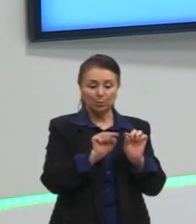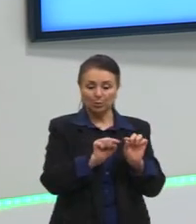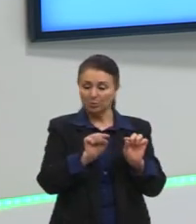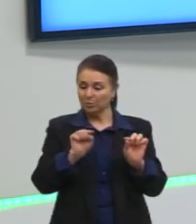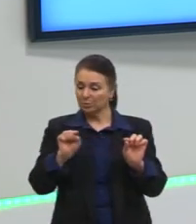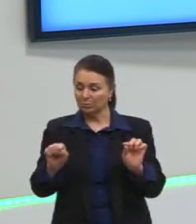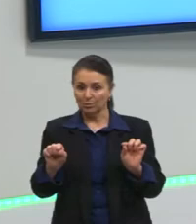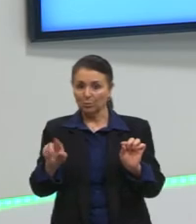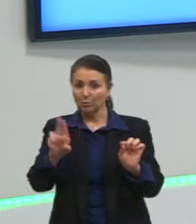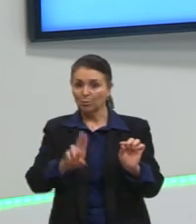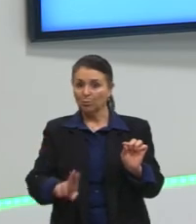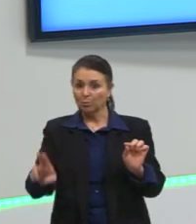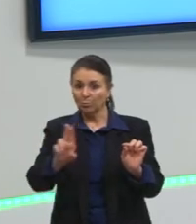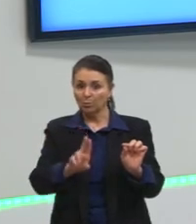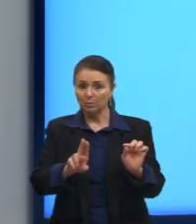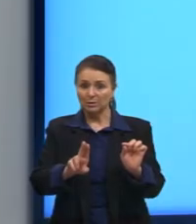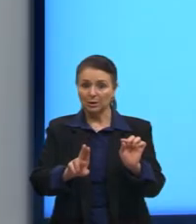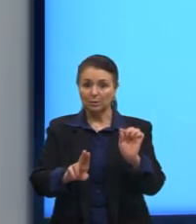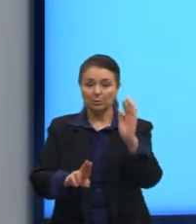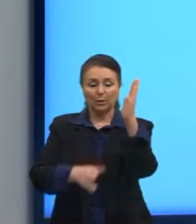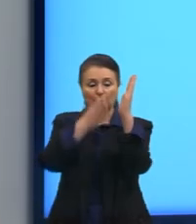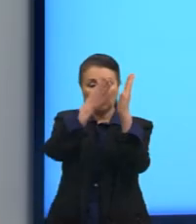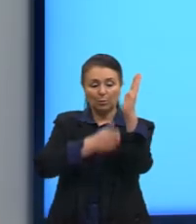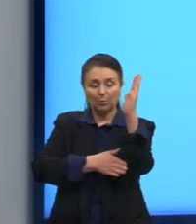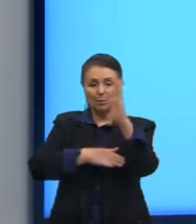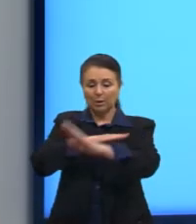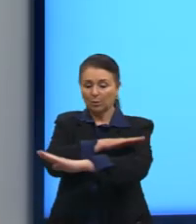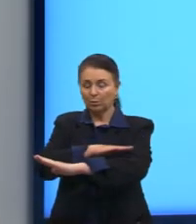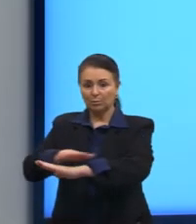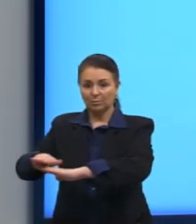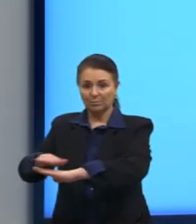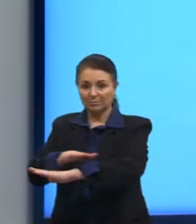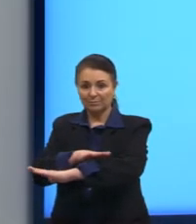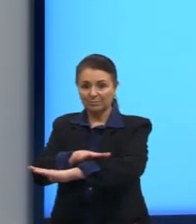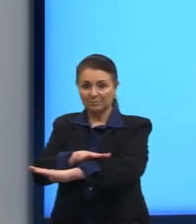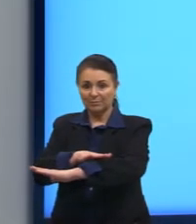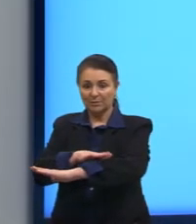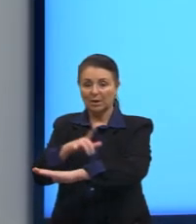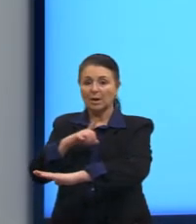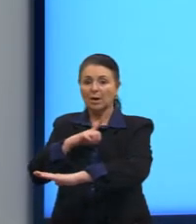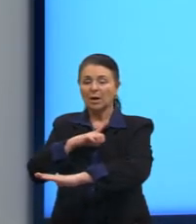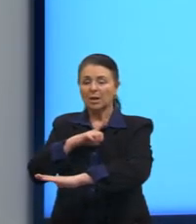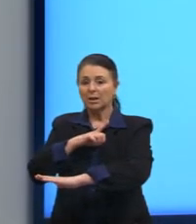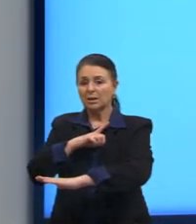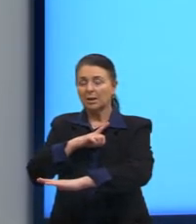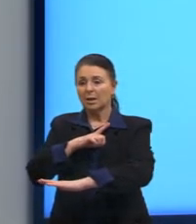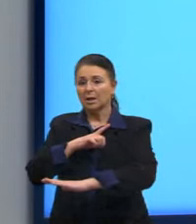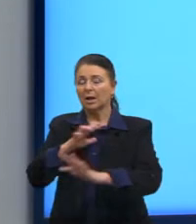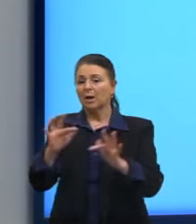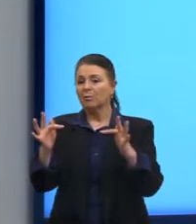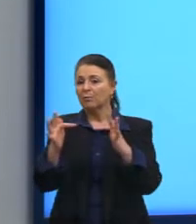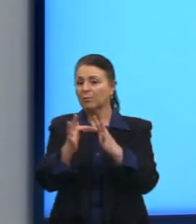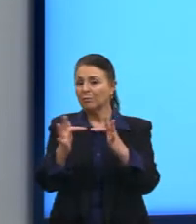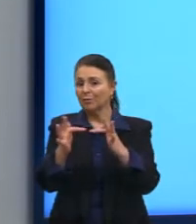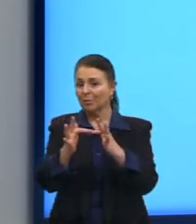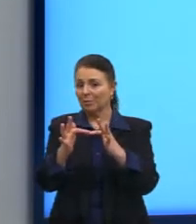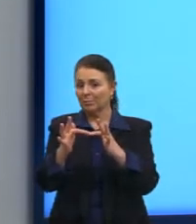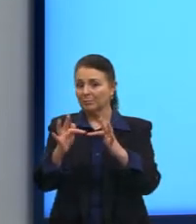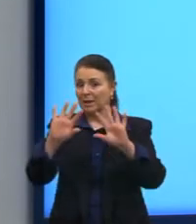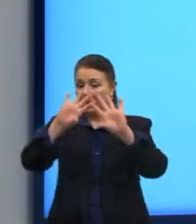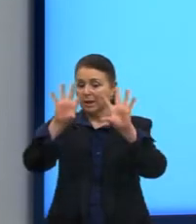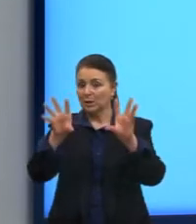utilizando ali o plano cartesiano. Aqui, então, eu coloquei essa fórmula, né? Resumida.